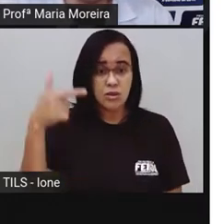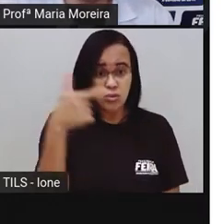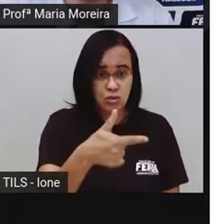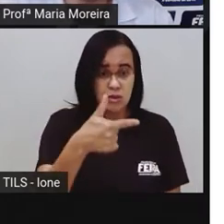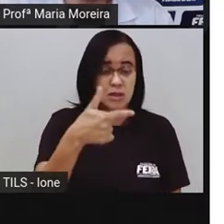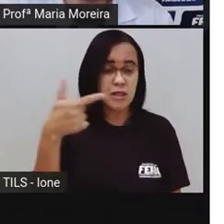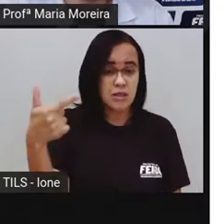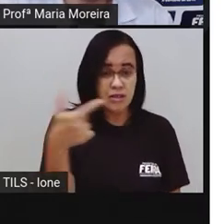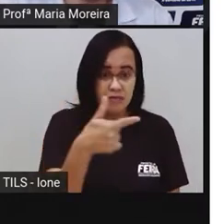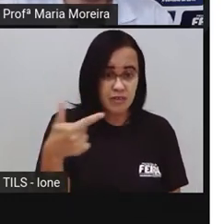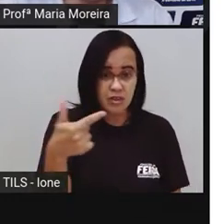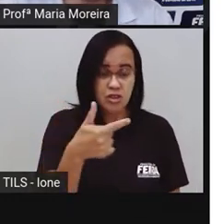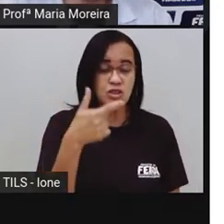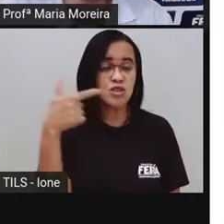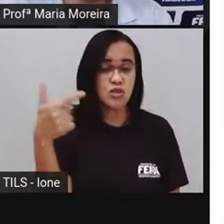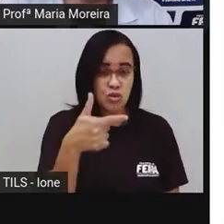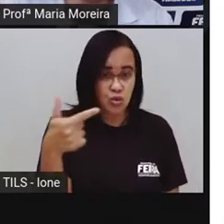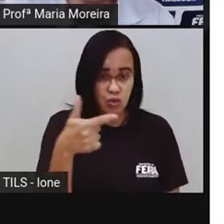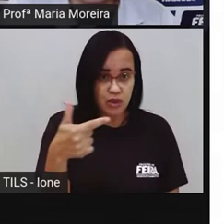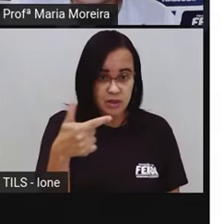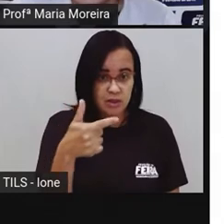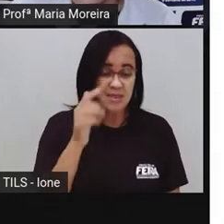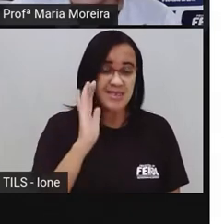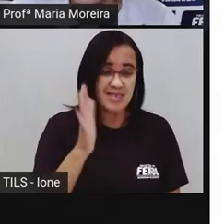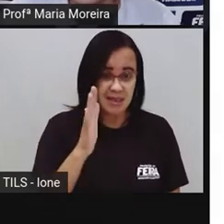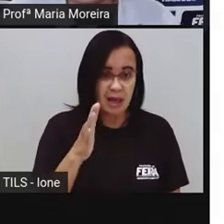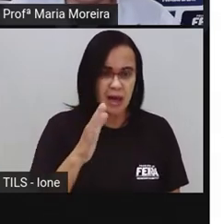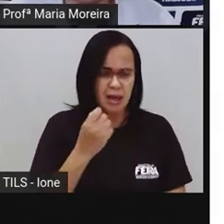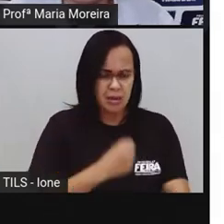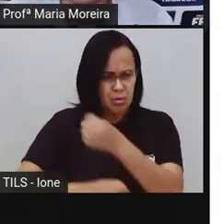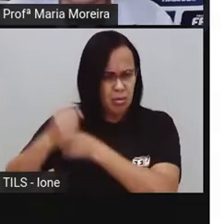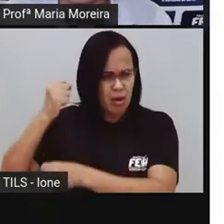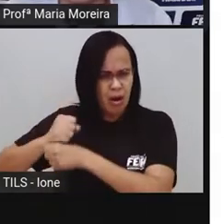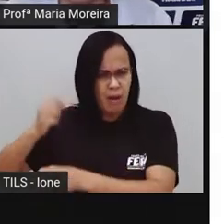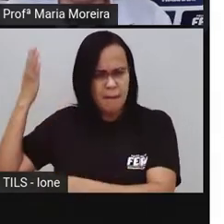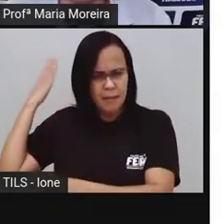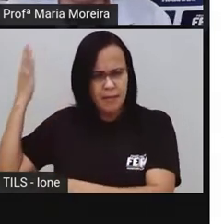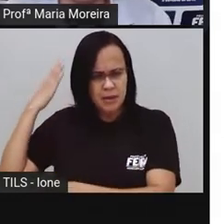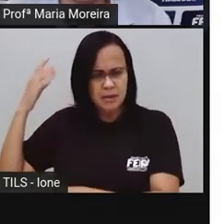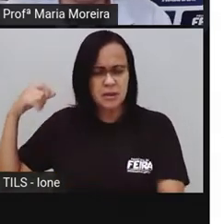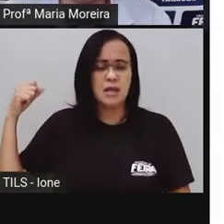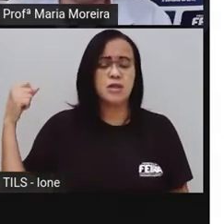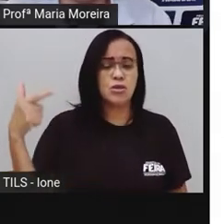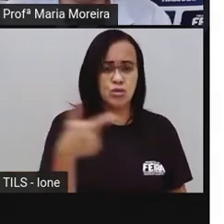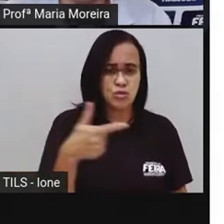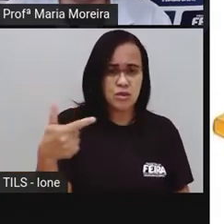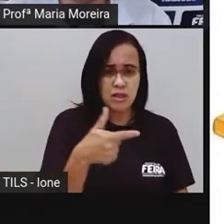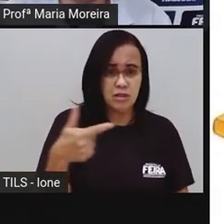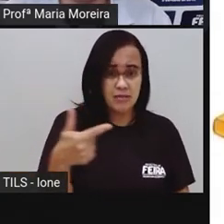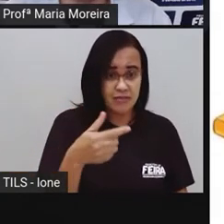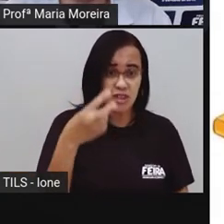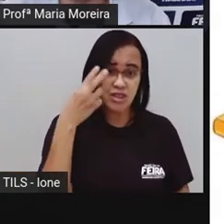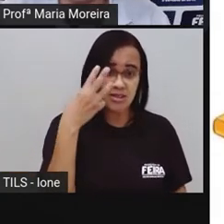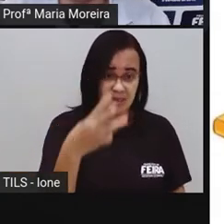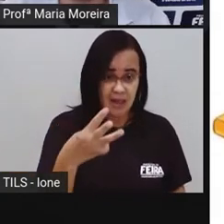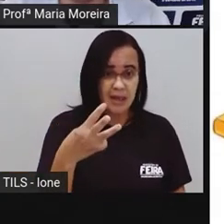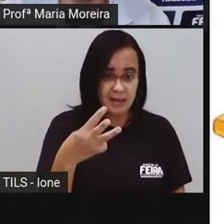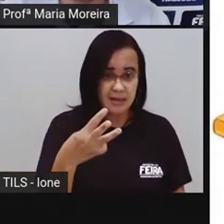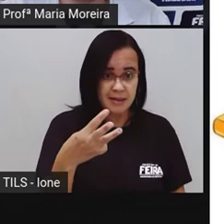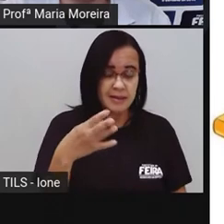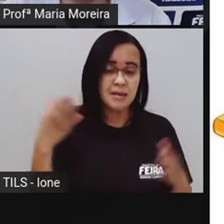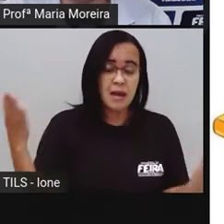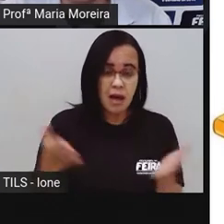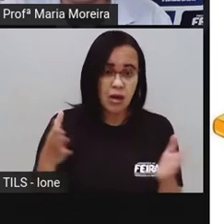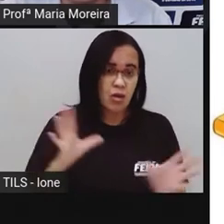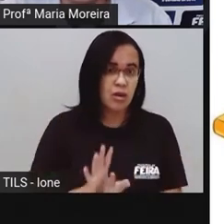222 equipamentos e no ano passado, 223. A gente poderia, inclusive, aí, depois pensar nessa continha, né, mas vamos lá. Vamos calcular,